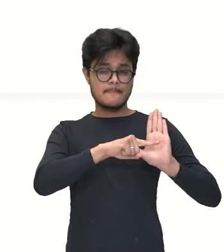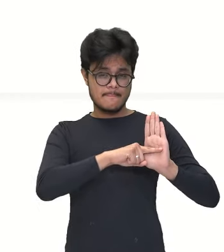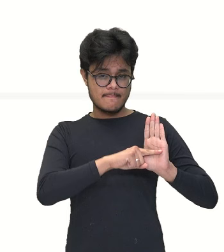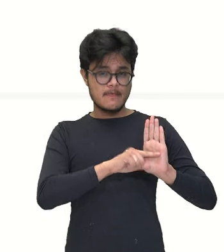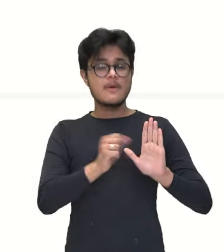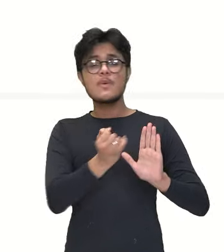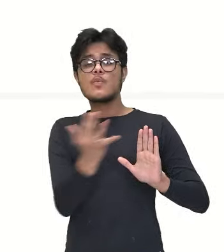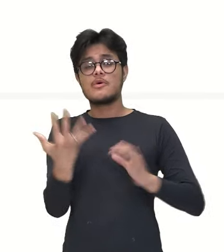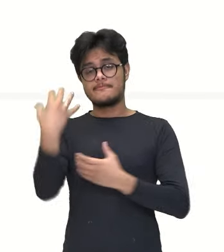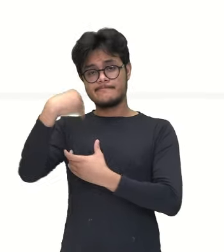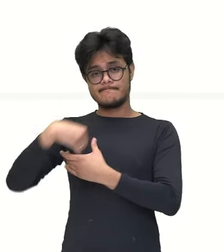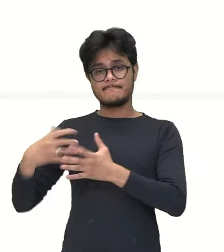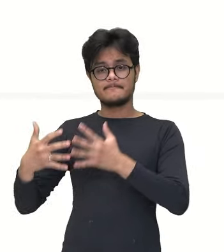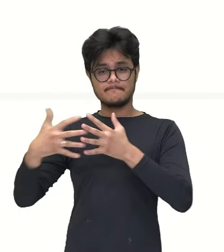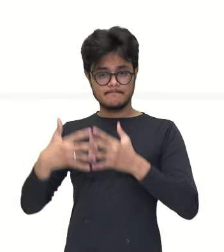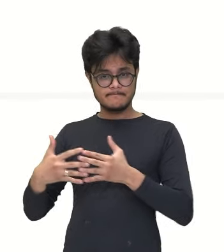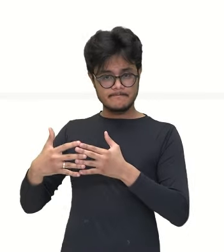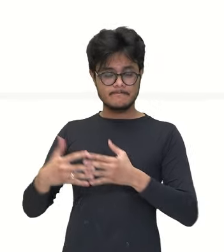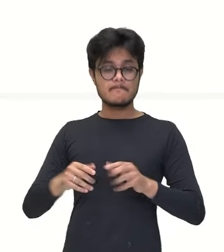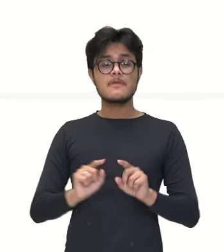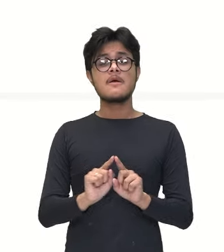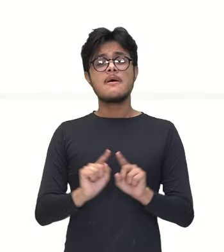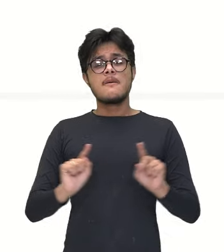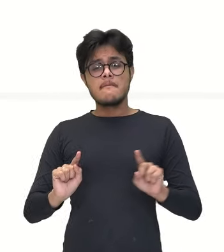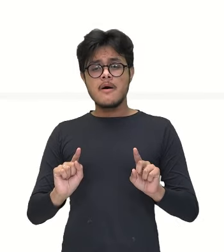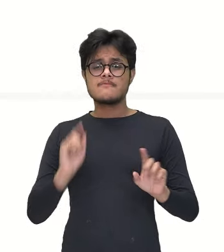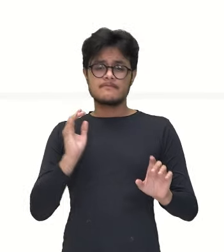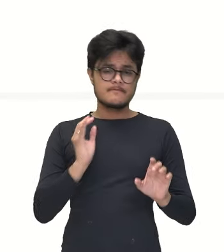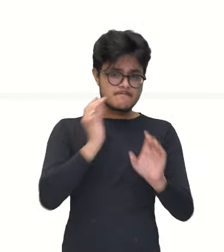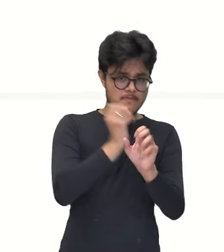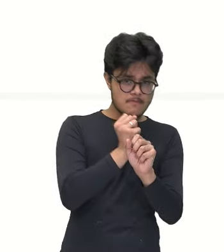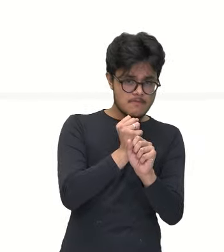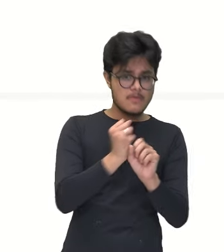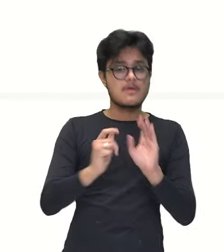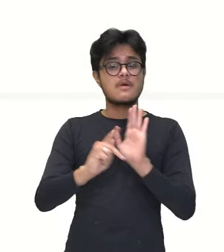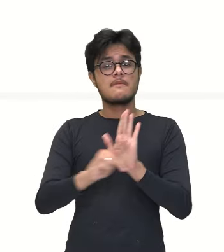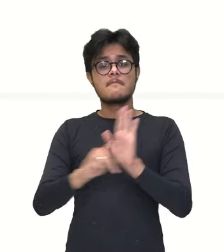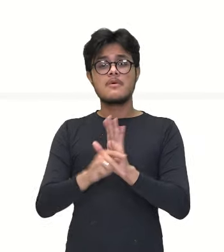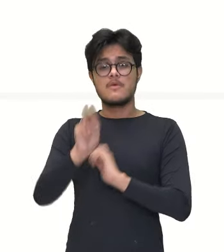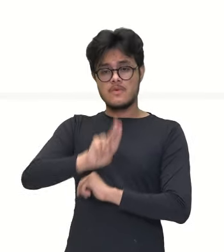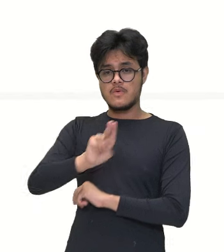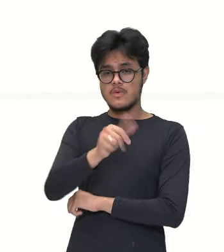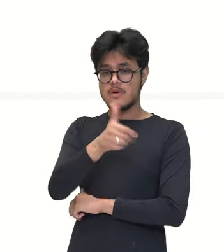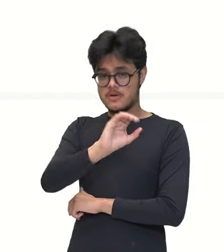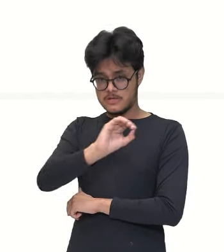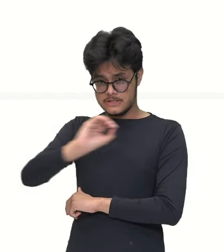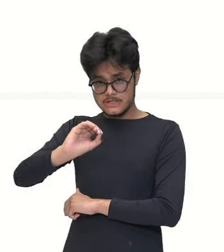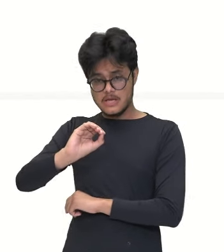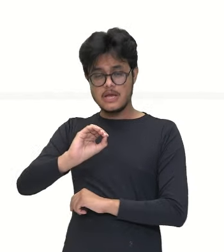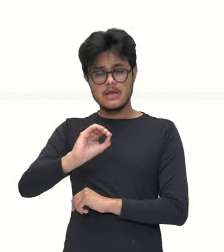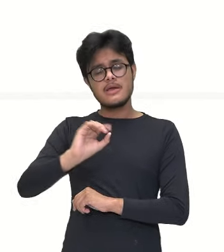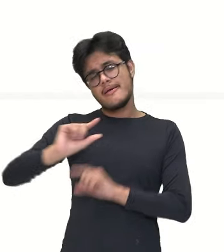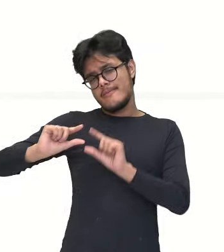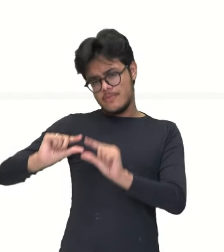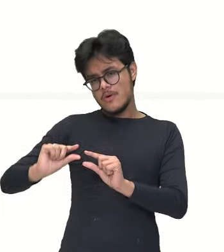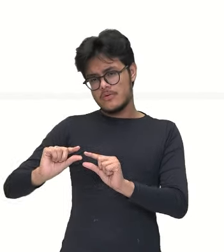podem ser colocados. No entanto, a conta, utilizando aqui esse 100, vai ser uma conta menor, né?